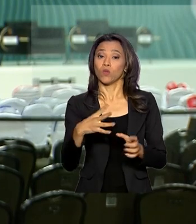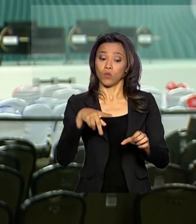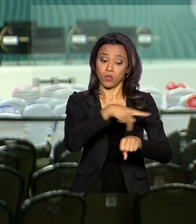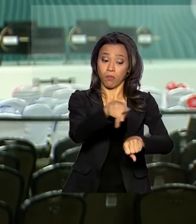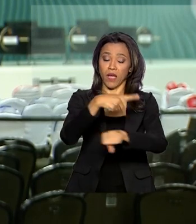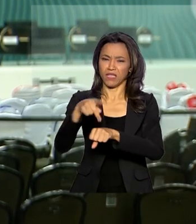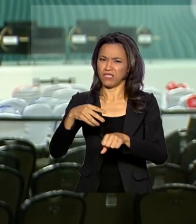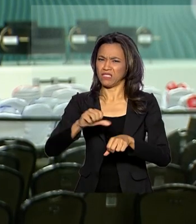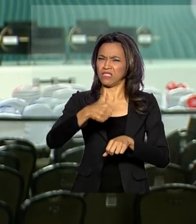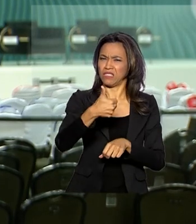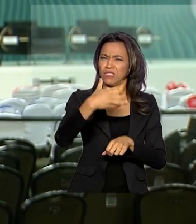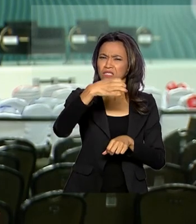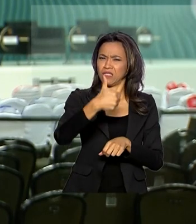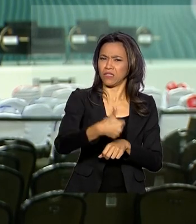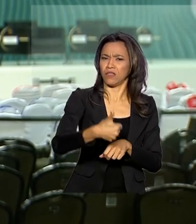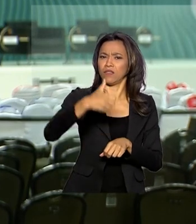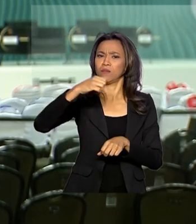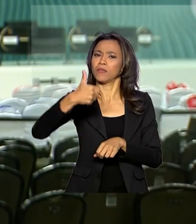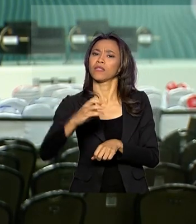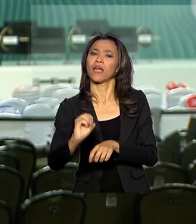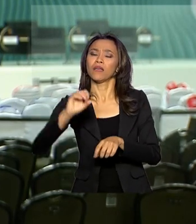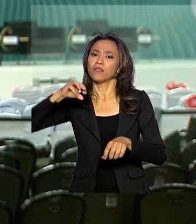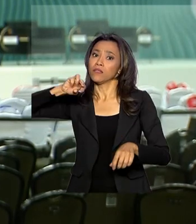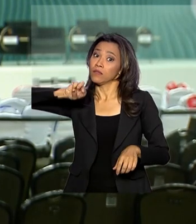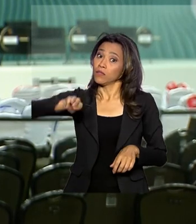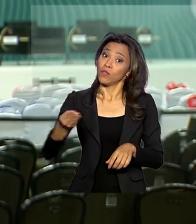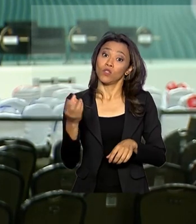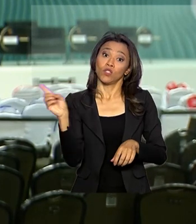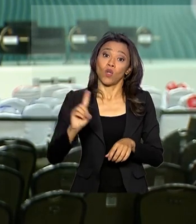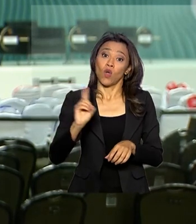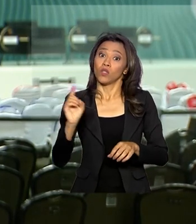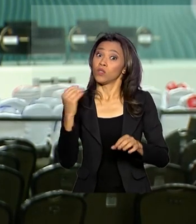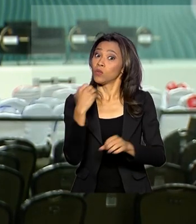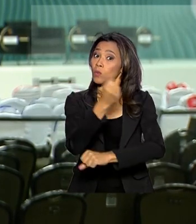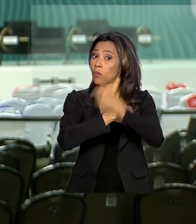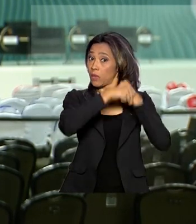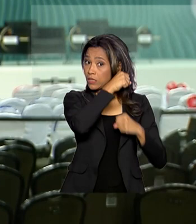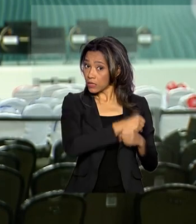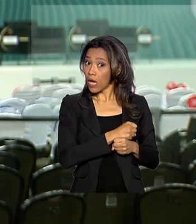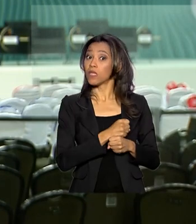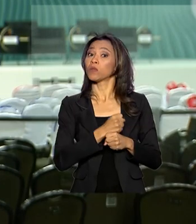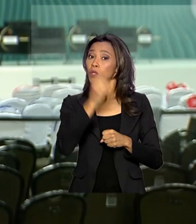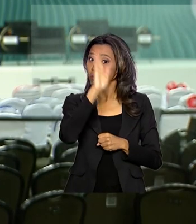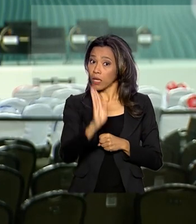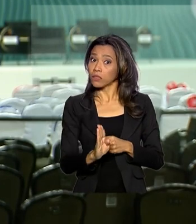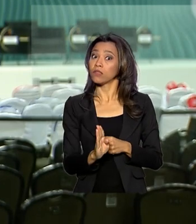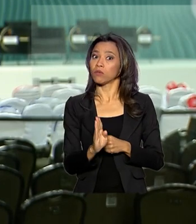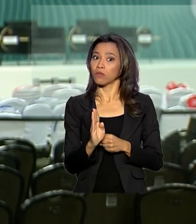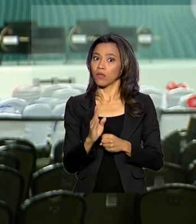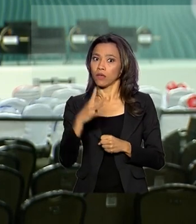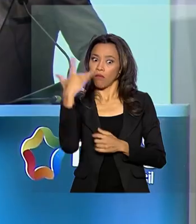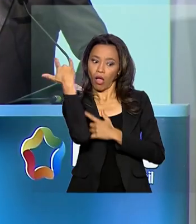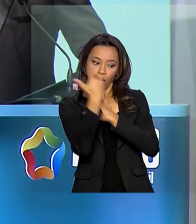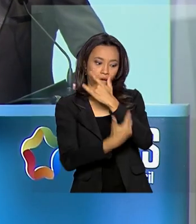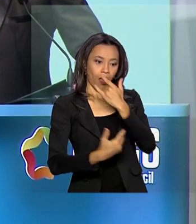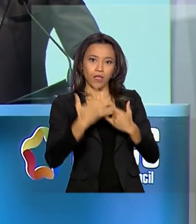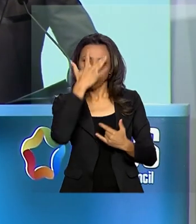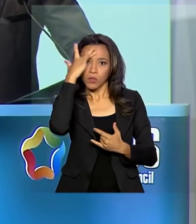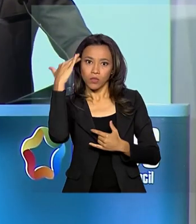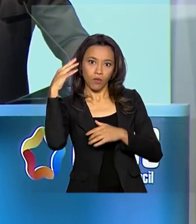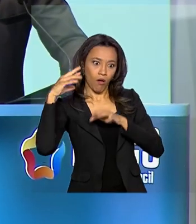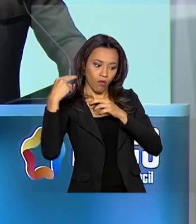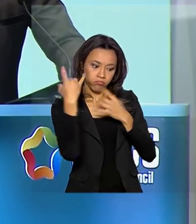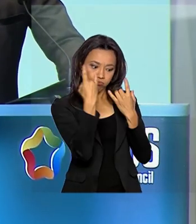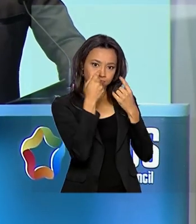bilhões de dólares no ano passado e disse que o Brasil está ficando cada vez mais atraente para os negócios. O Brasil